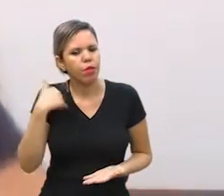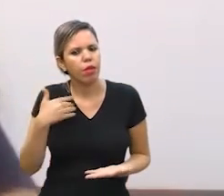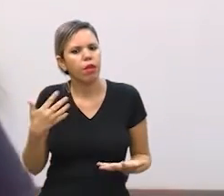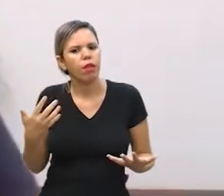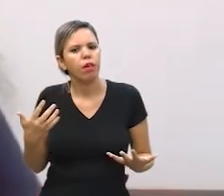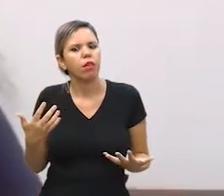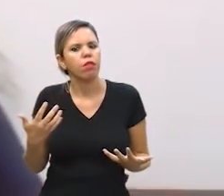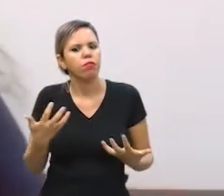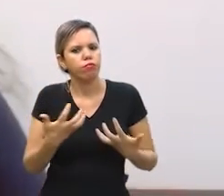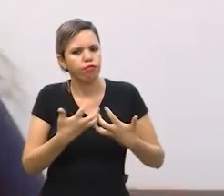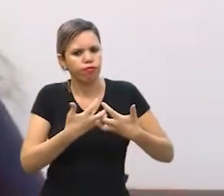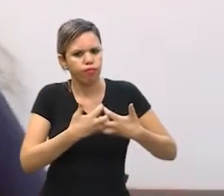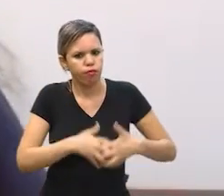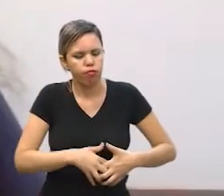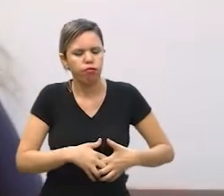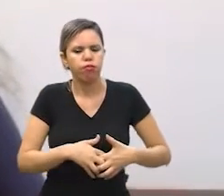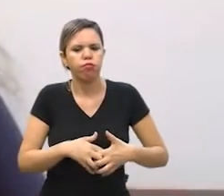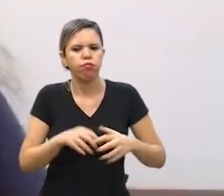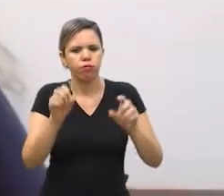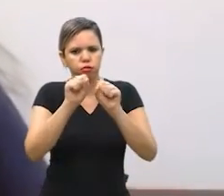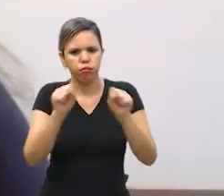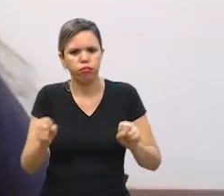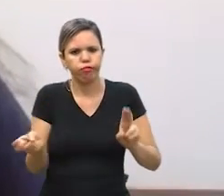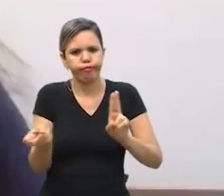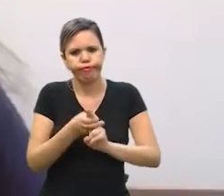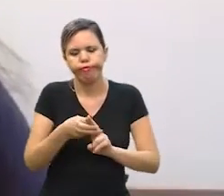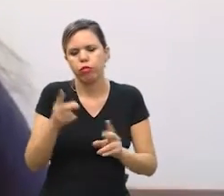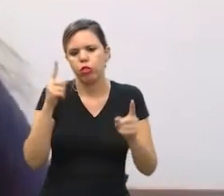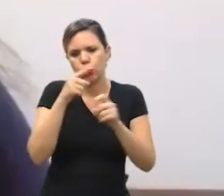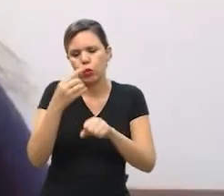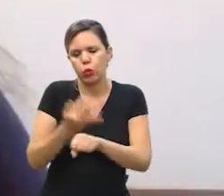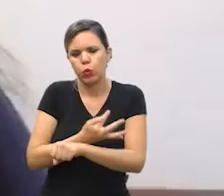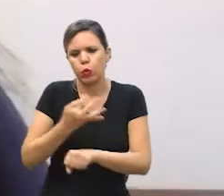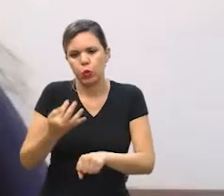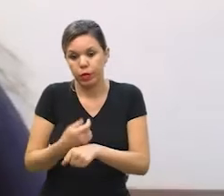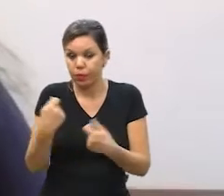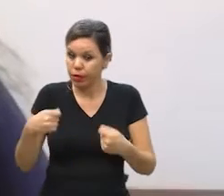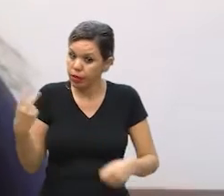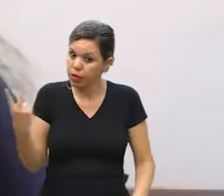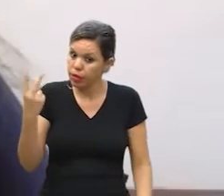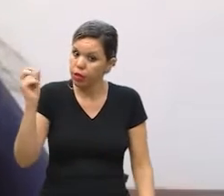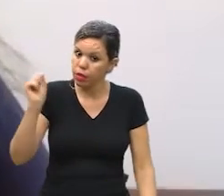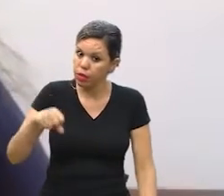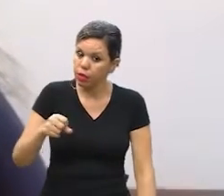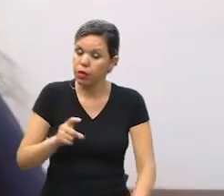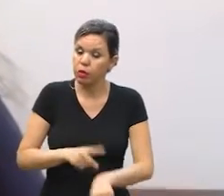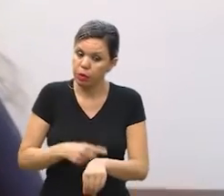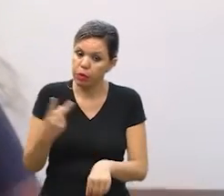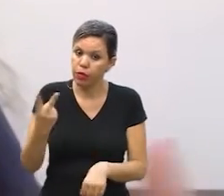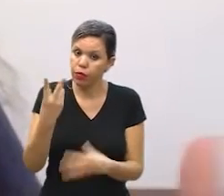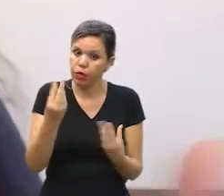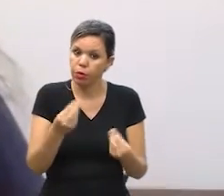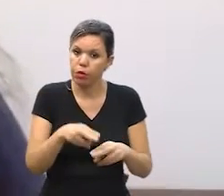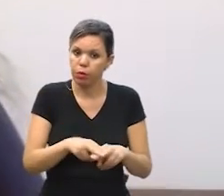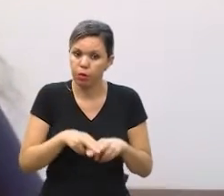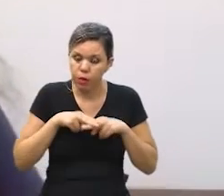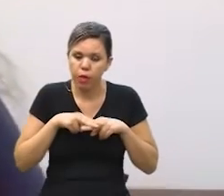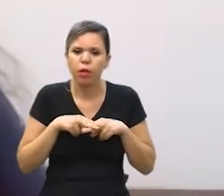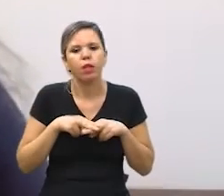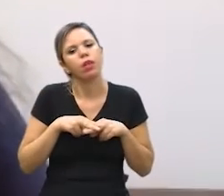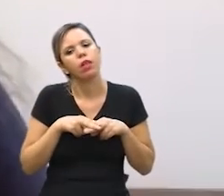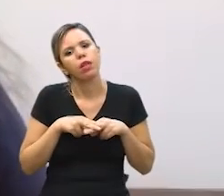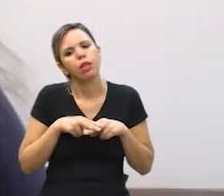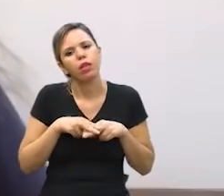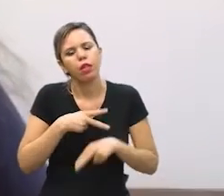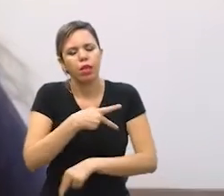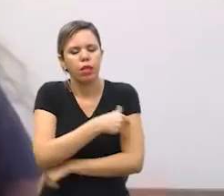engrenagem dentro de um sistema complexo que é o SUS que a gente tem sim que valorizar e estamos no momento de valorizar muito por conta da